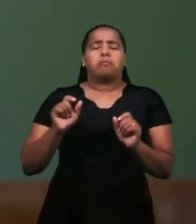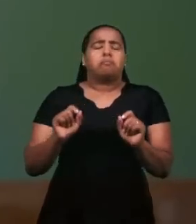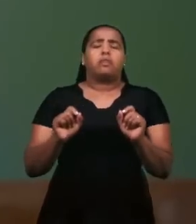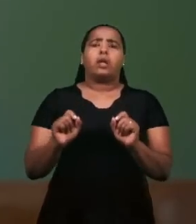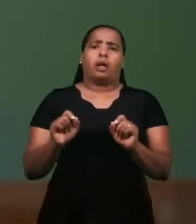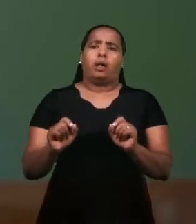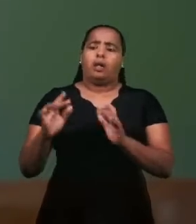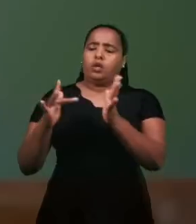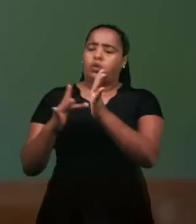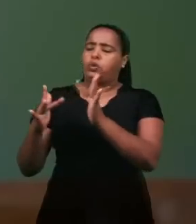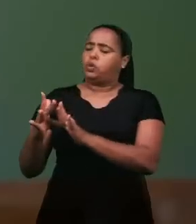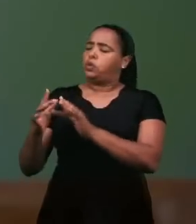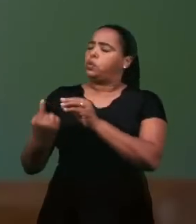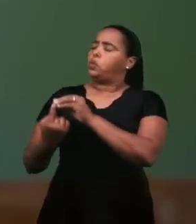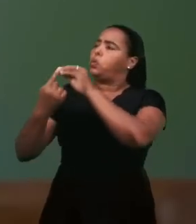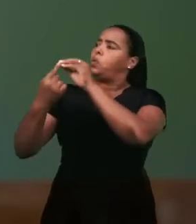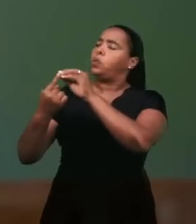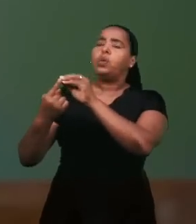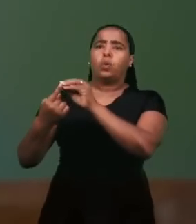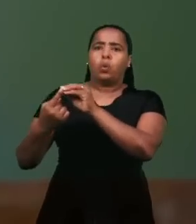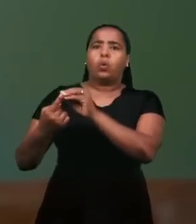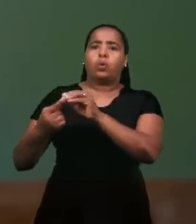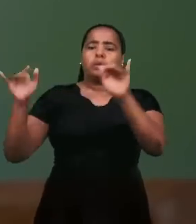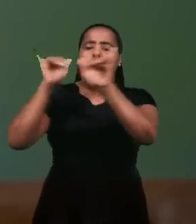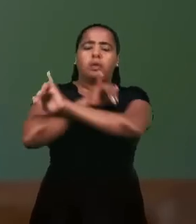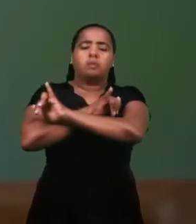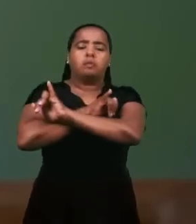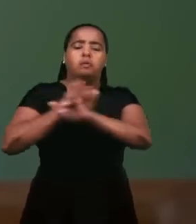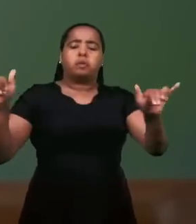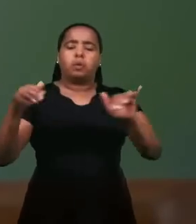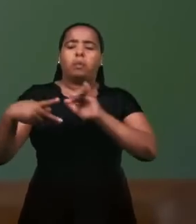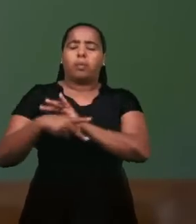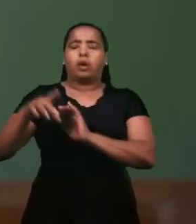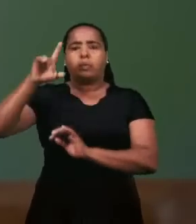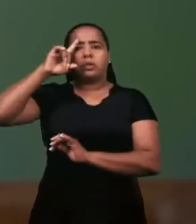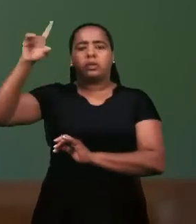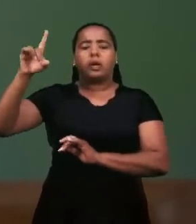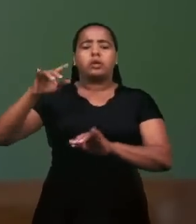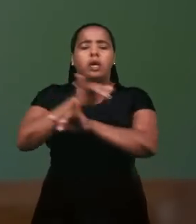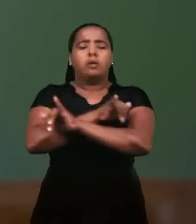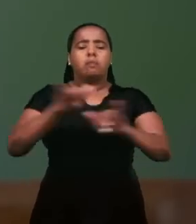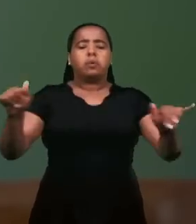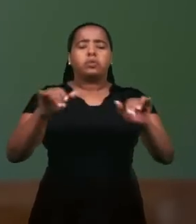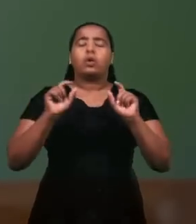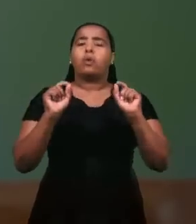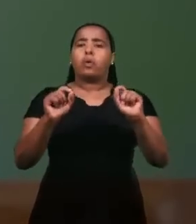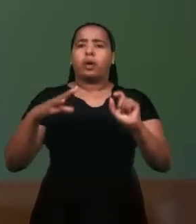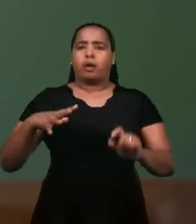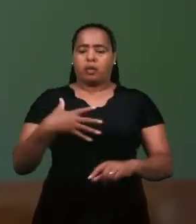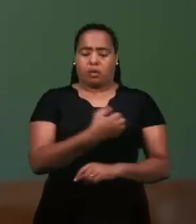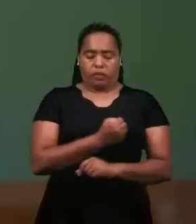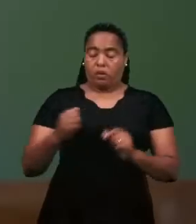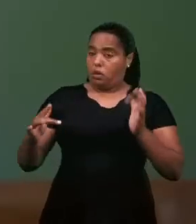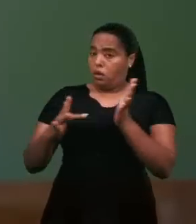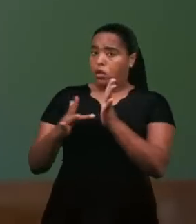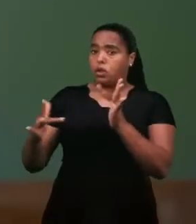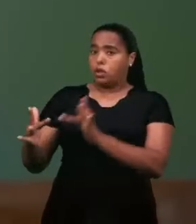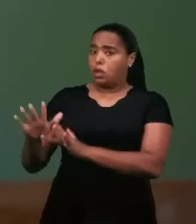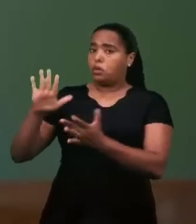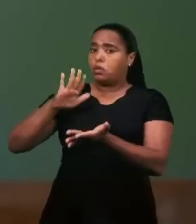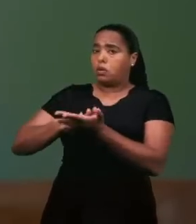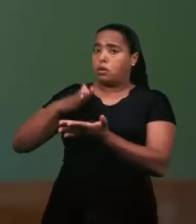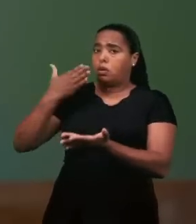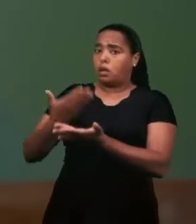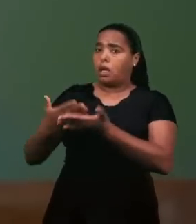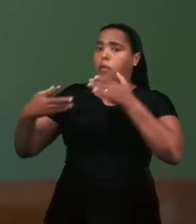mensageiro de Deus, ele veio para anunciar uma tão grande salvação. E Jesus como intérprete